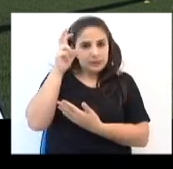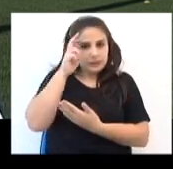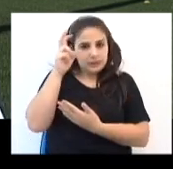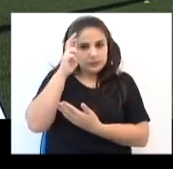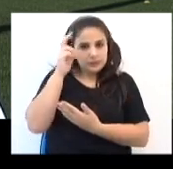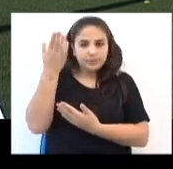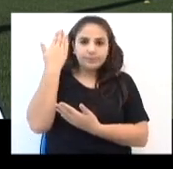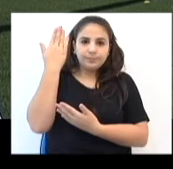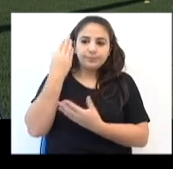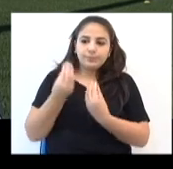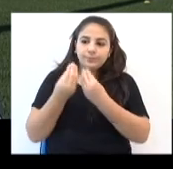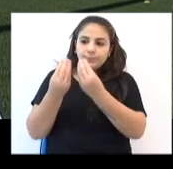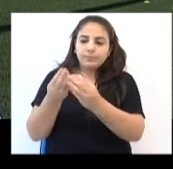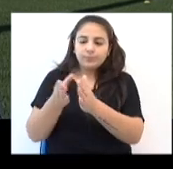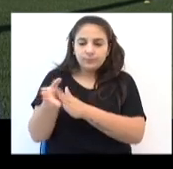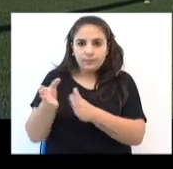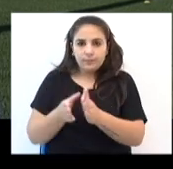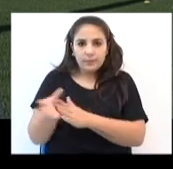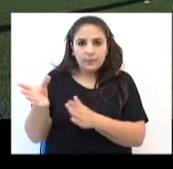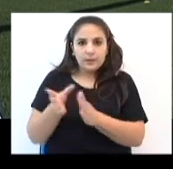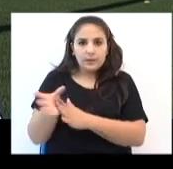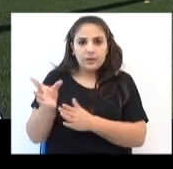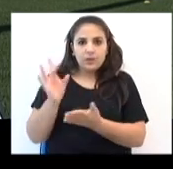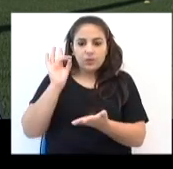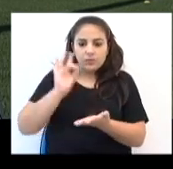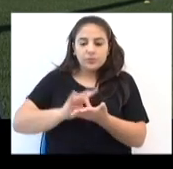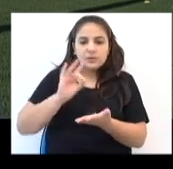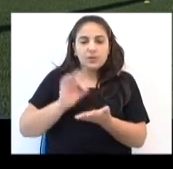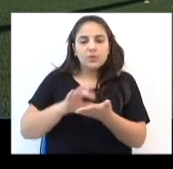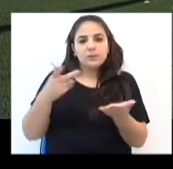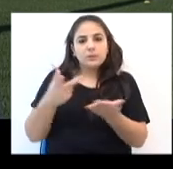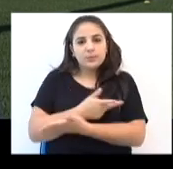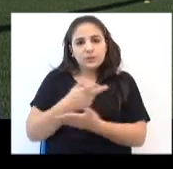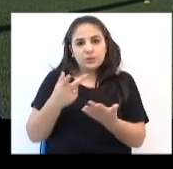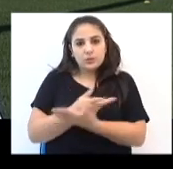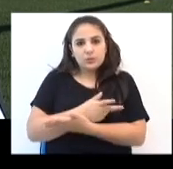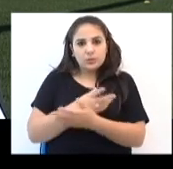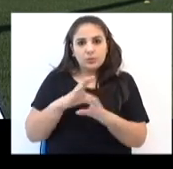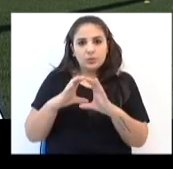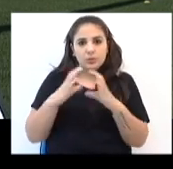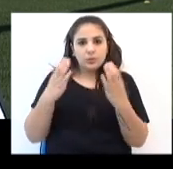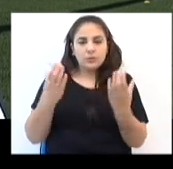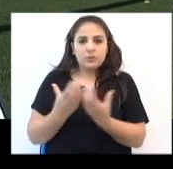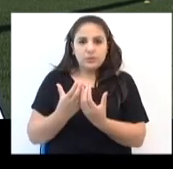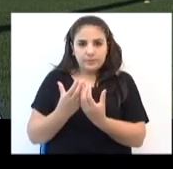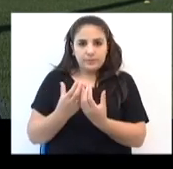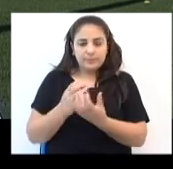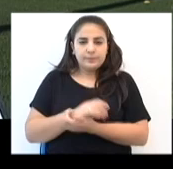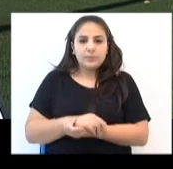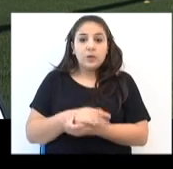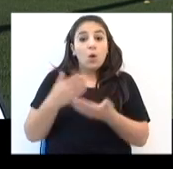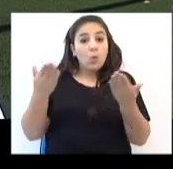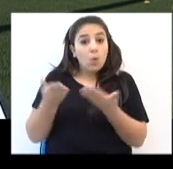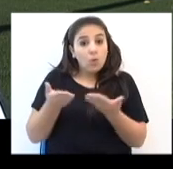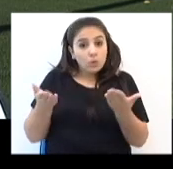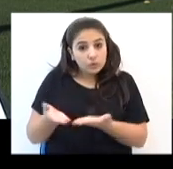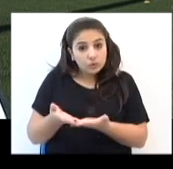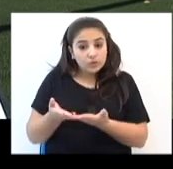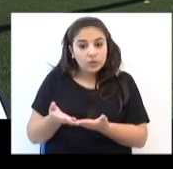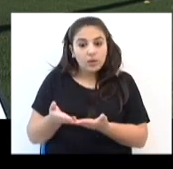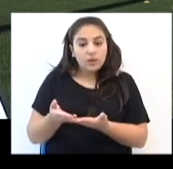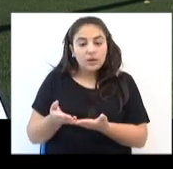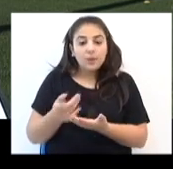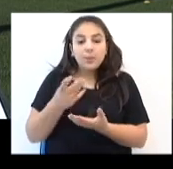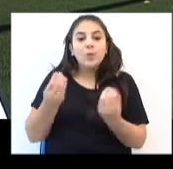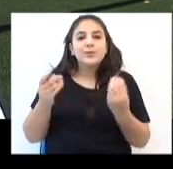passada, entregar para o Conselho a situação do Esporte Clube Passo Fundo. Hoje é uma situação invejável, conseguimos